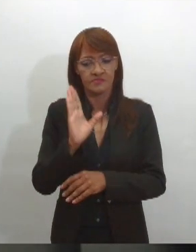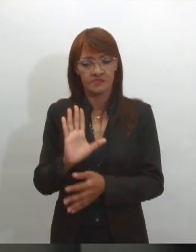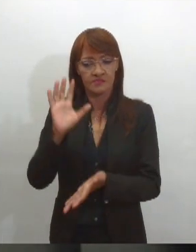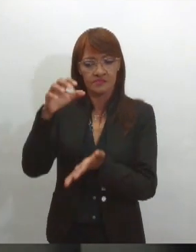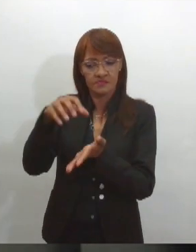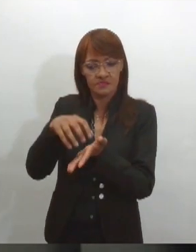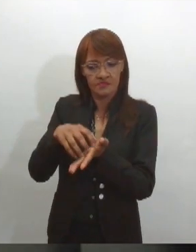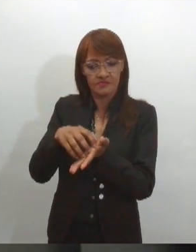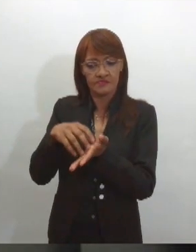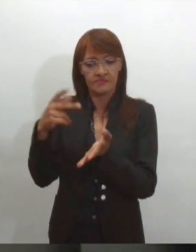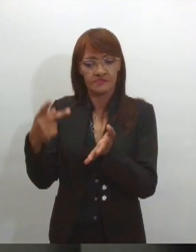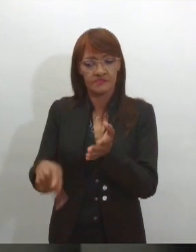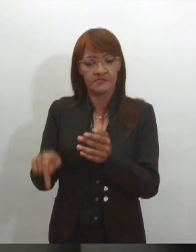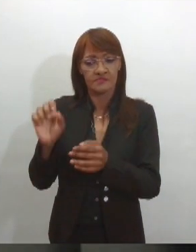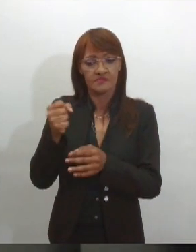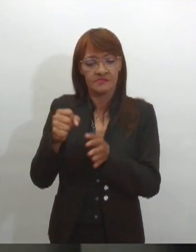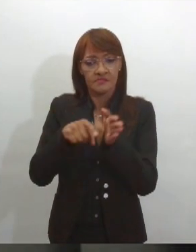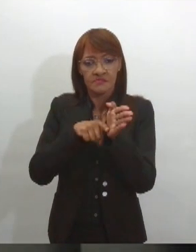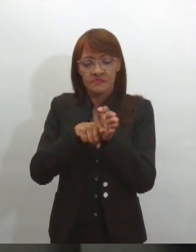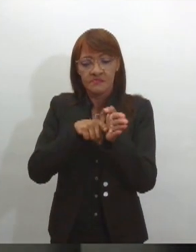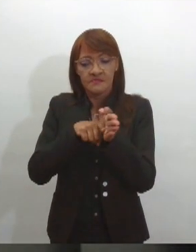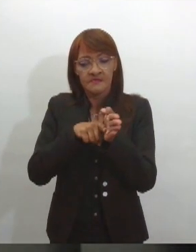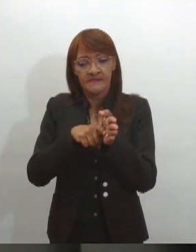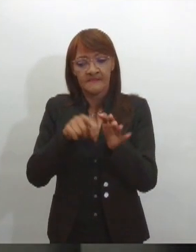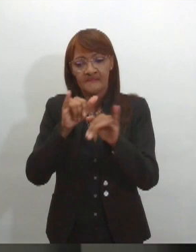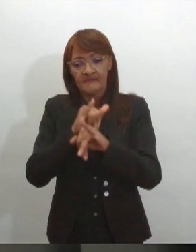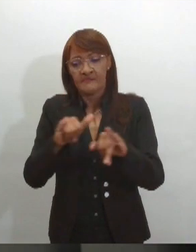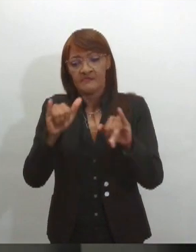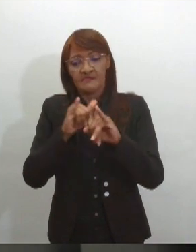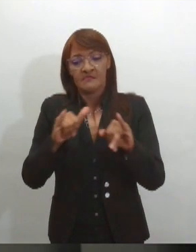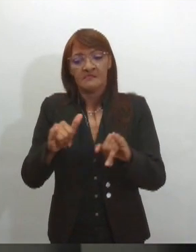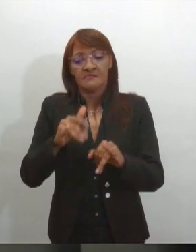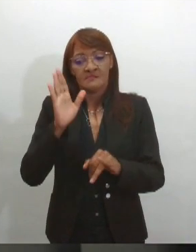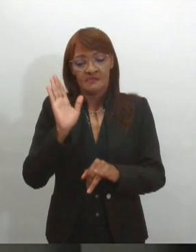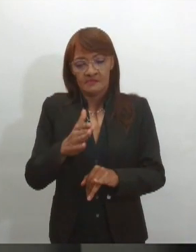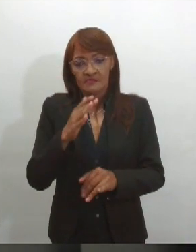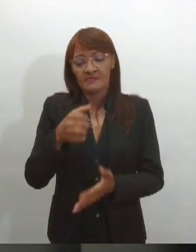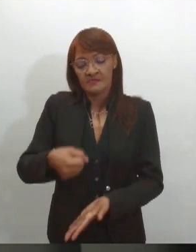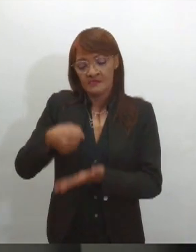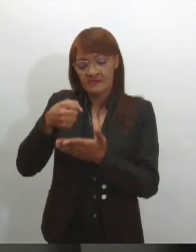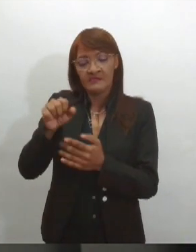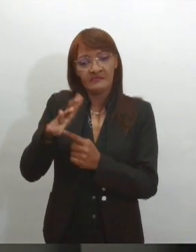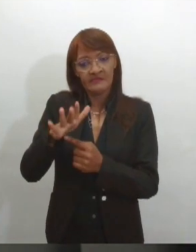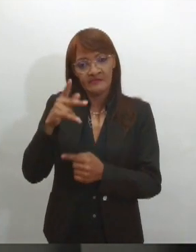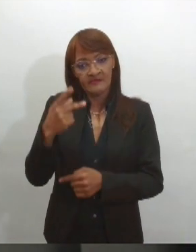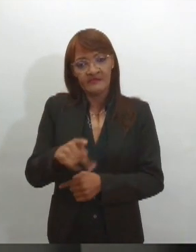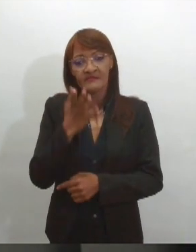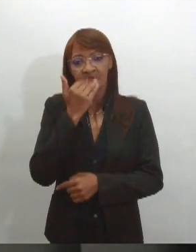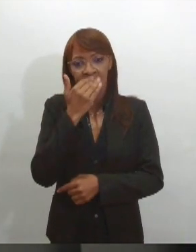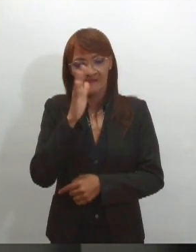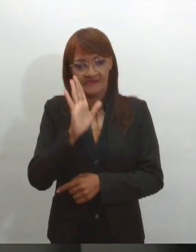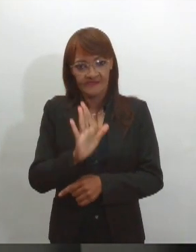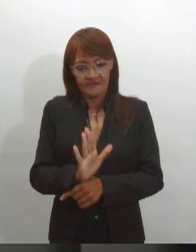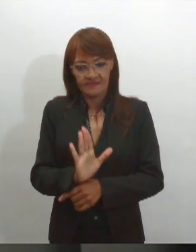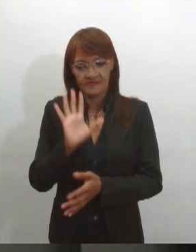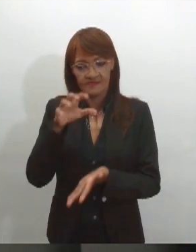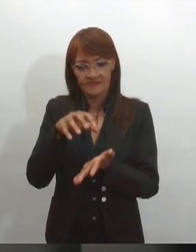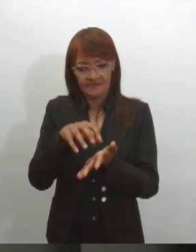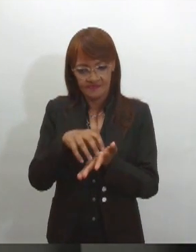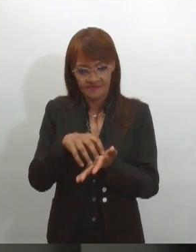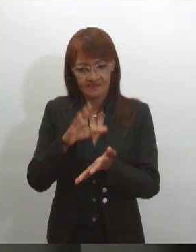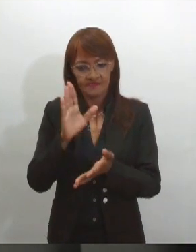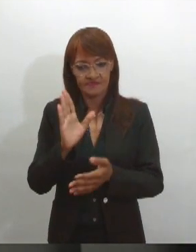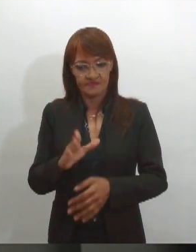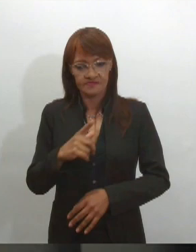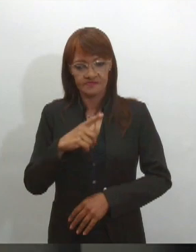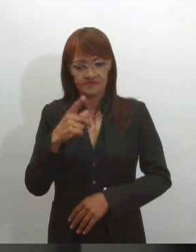tendo como base as informações da Pesquisa Nacional da Cesta Básica de Alimentos, realizada pelo Departamento Intersindical de Estatística